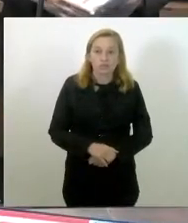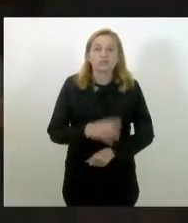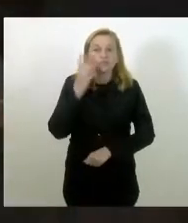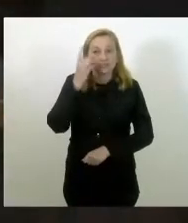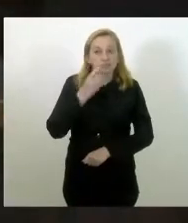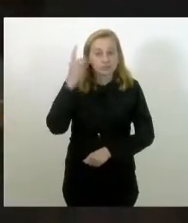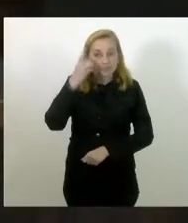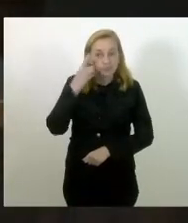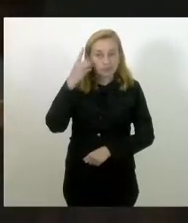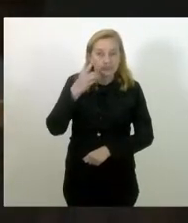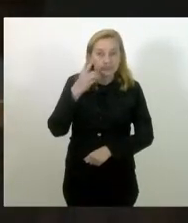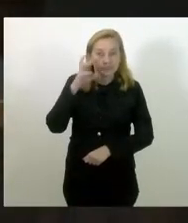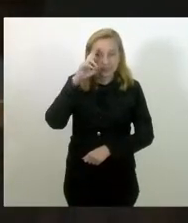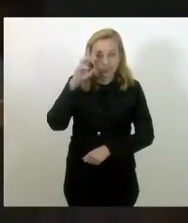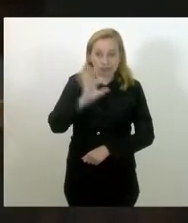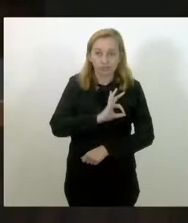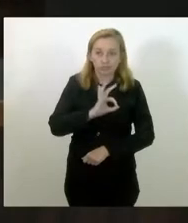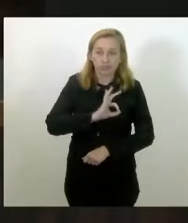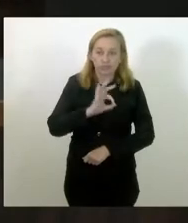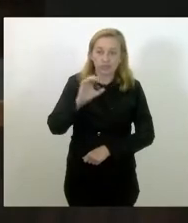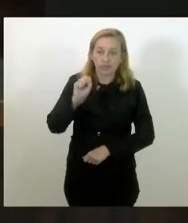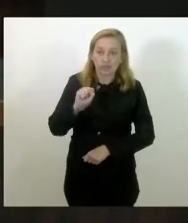Deputado coronel Salema.